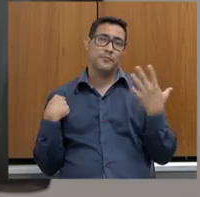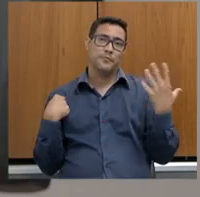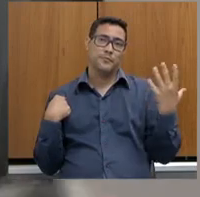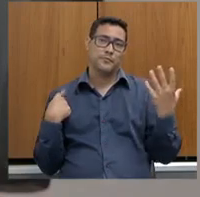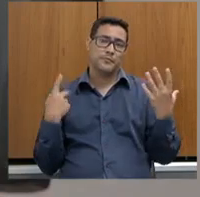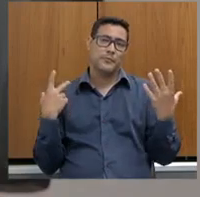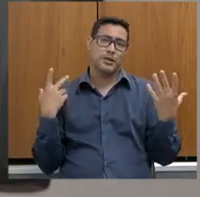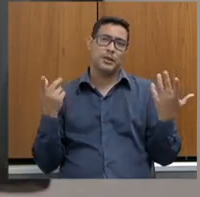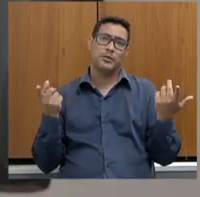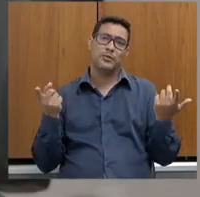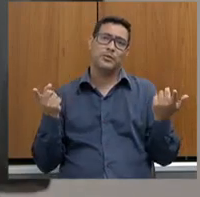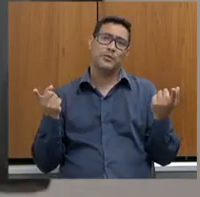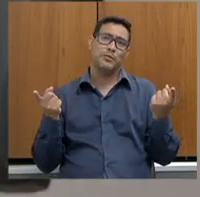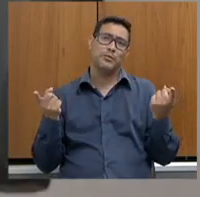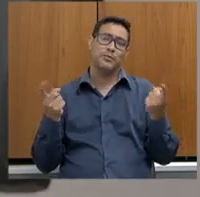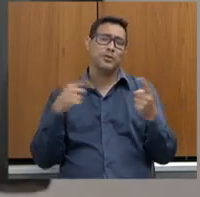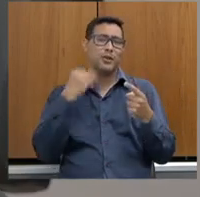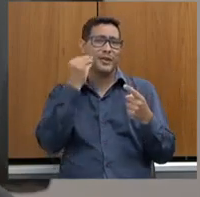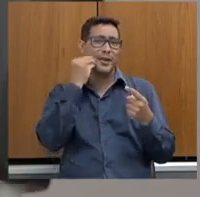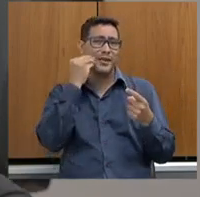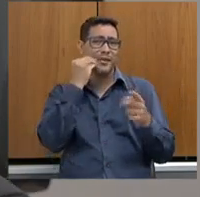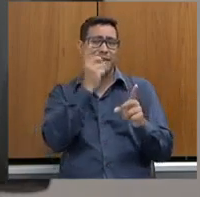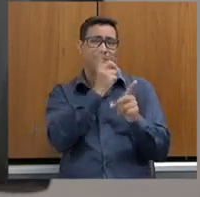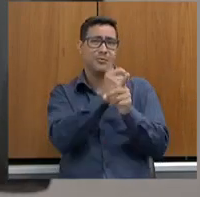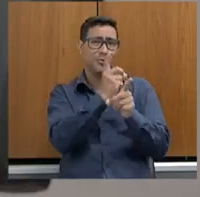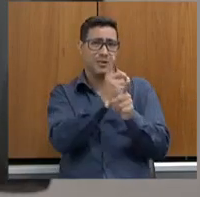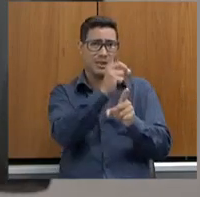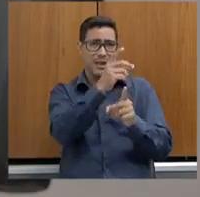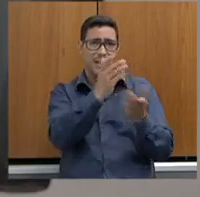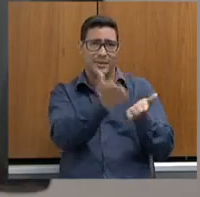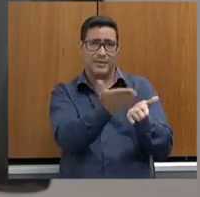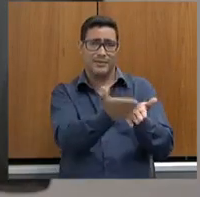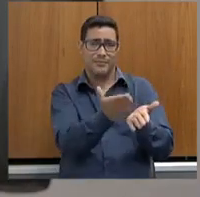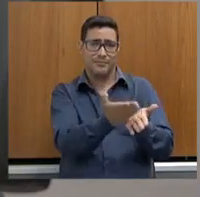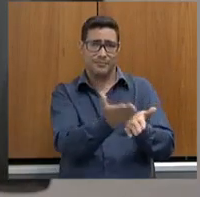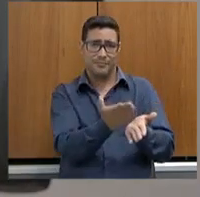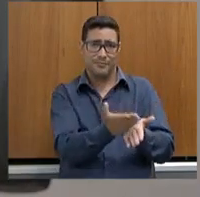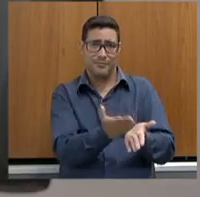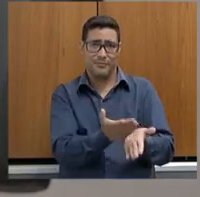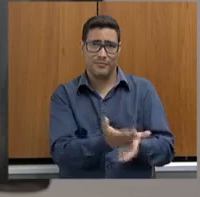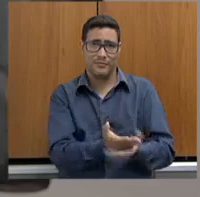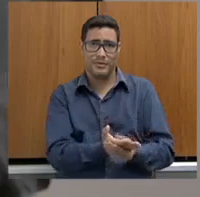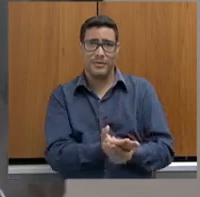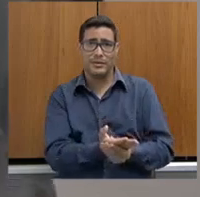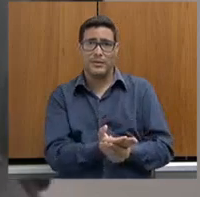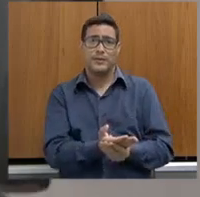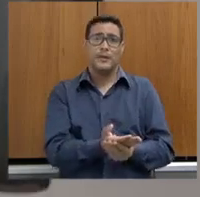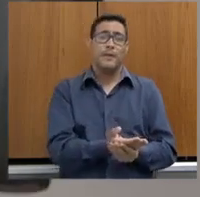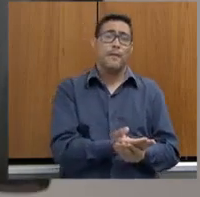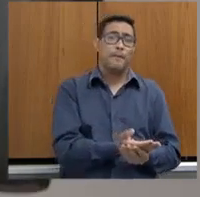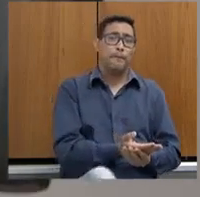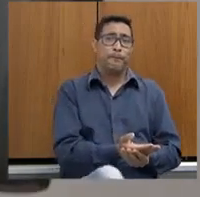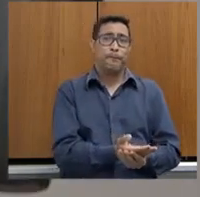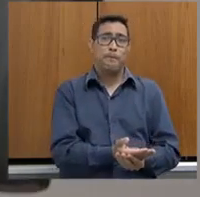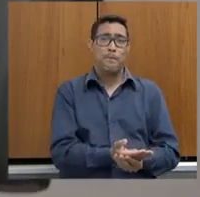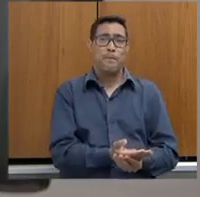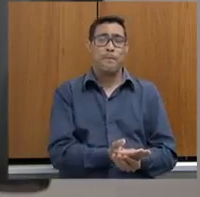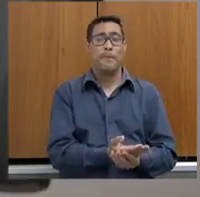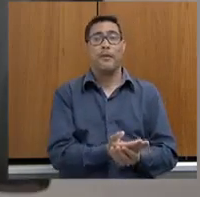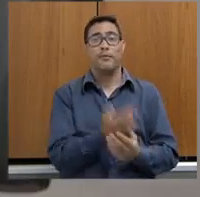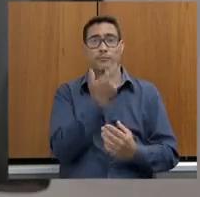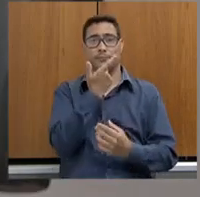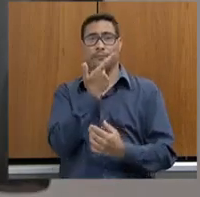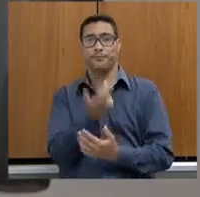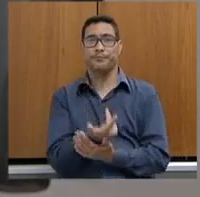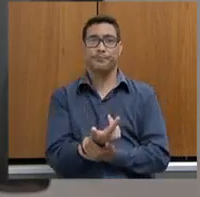pontos... Estou tentando achar aqui, secretário? Com licença. Isso. Quando a gente traz